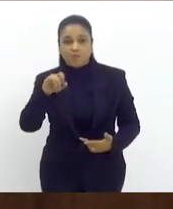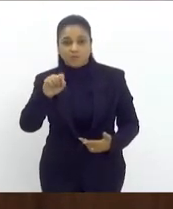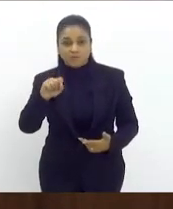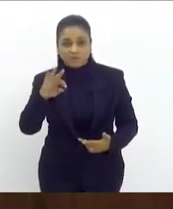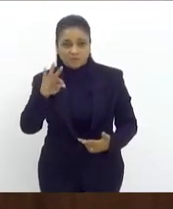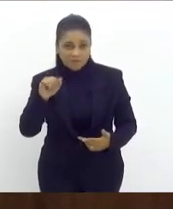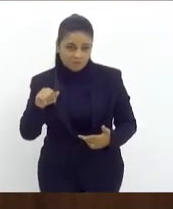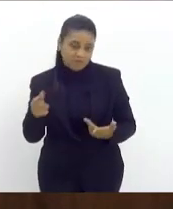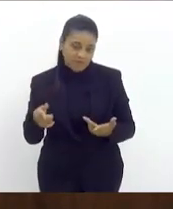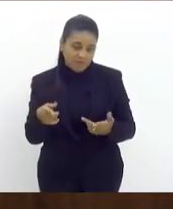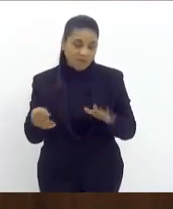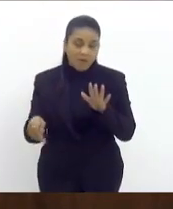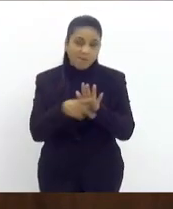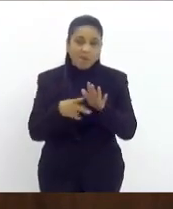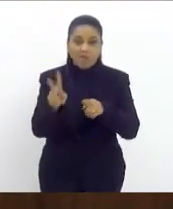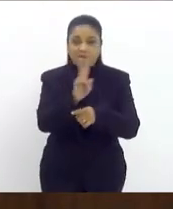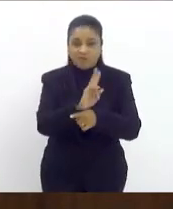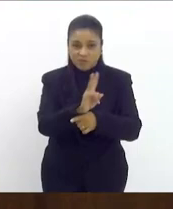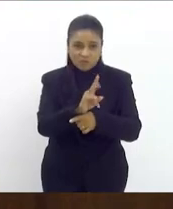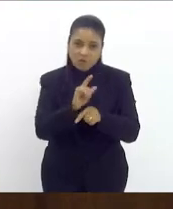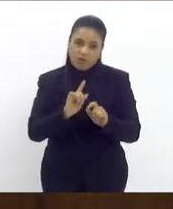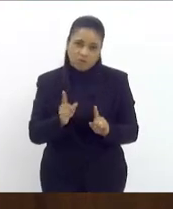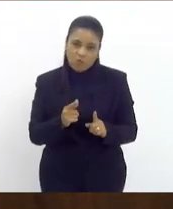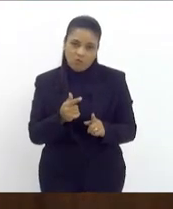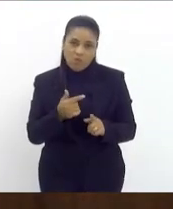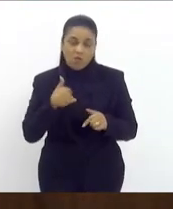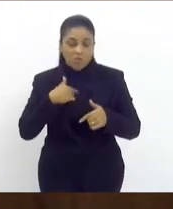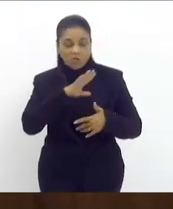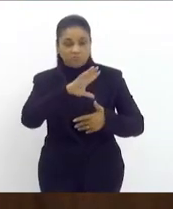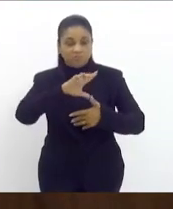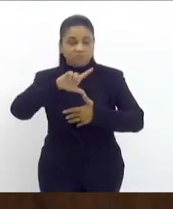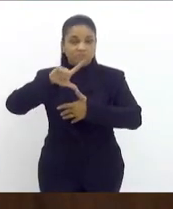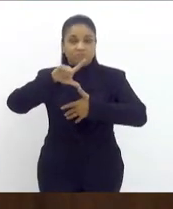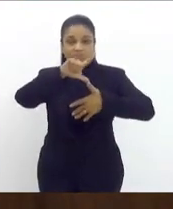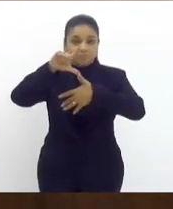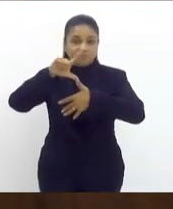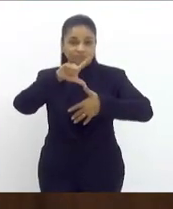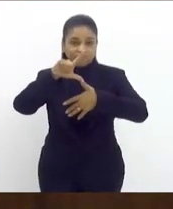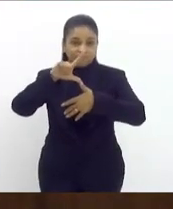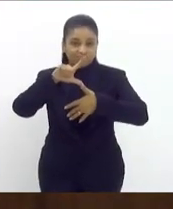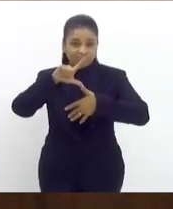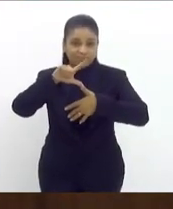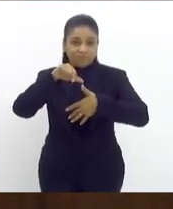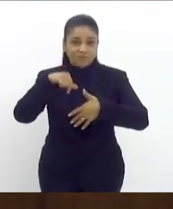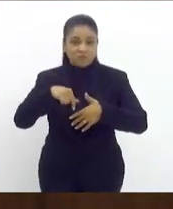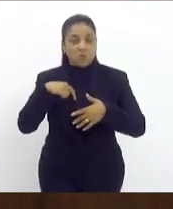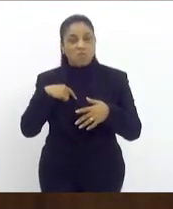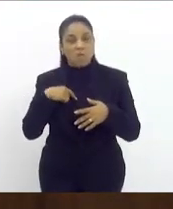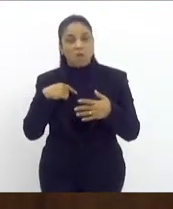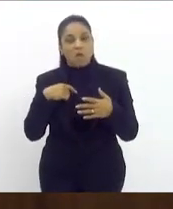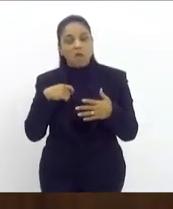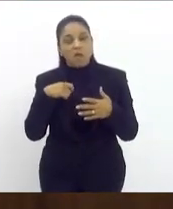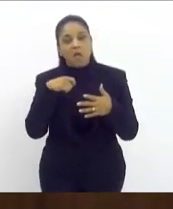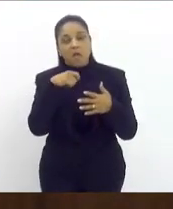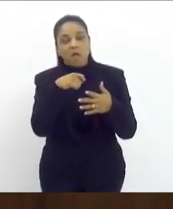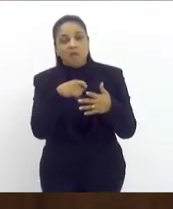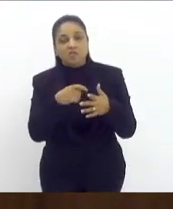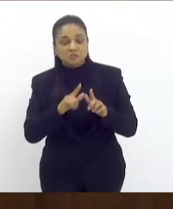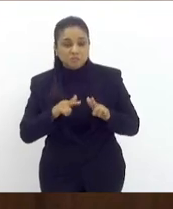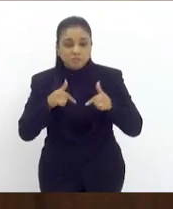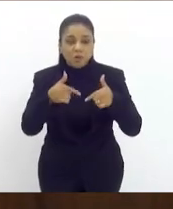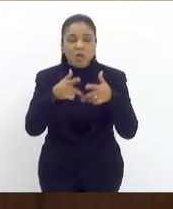Venezuela porque nós somos os latino-americanos que fomos espoliados nós fomos espoliados como a África e a Ásia